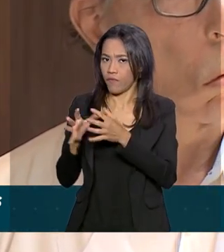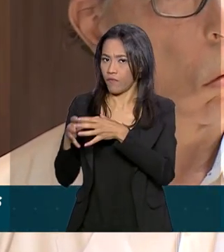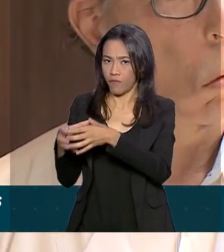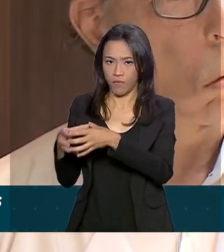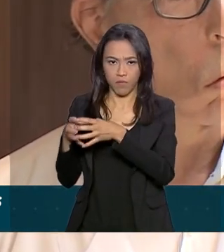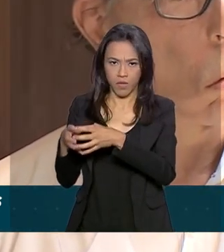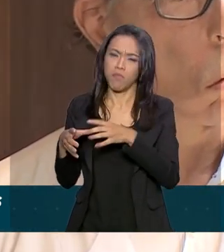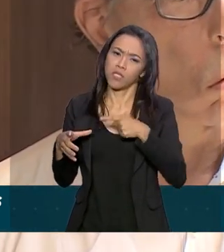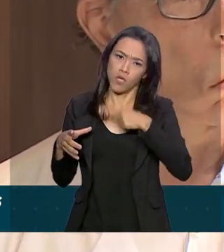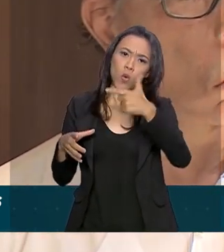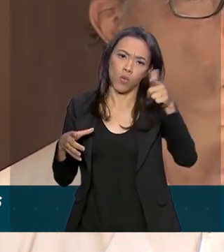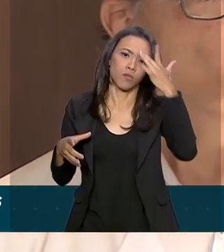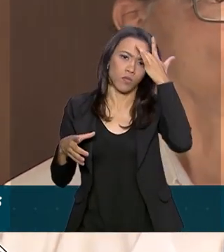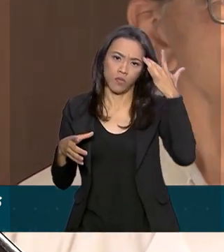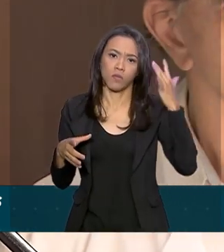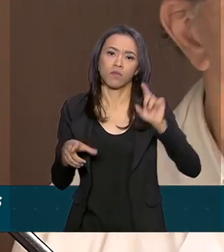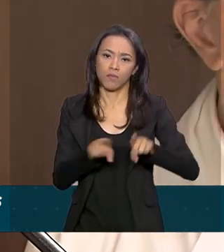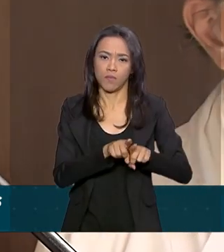apenas familiares.